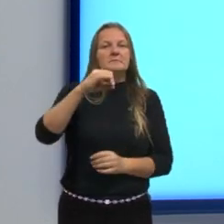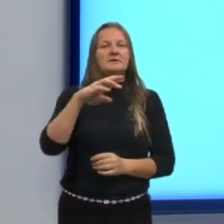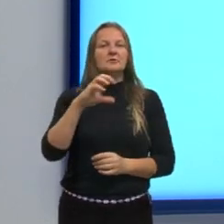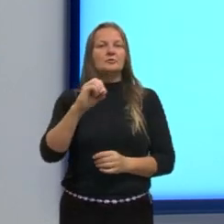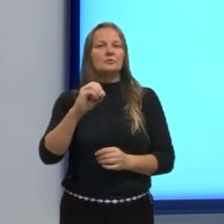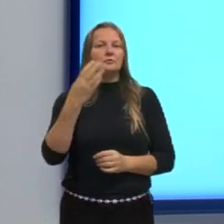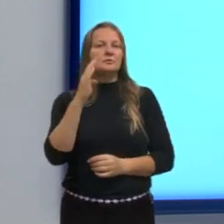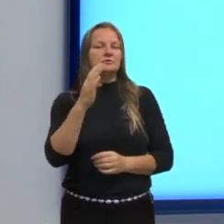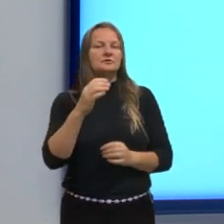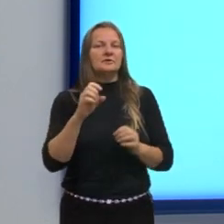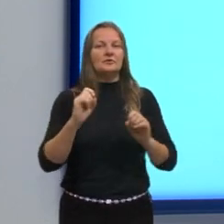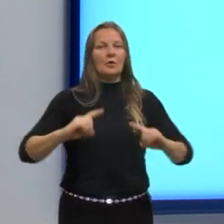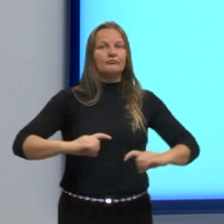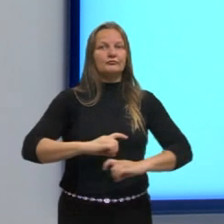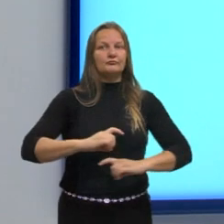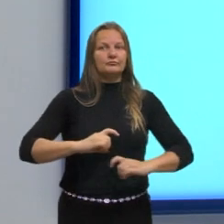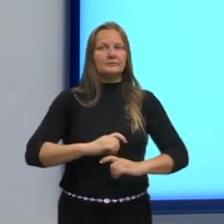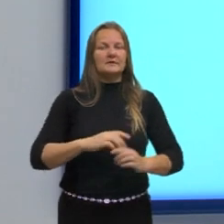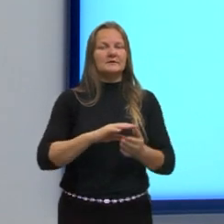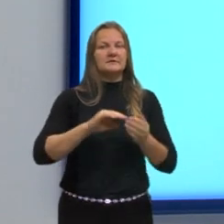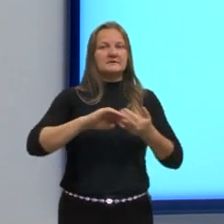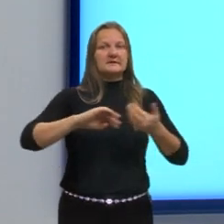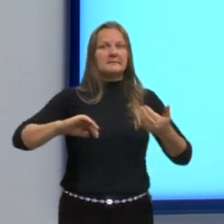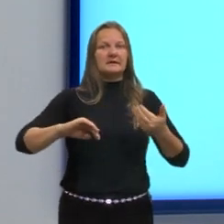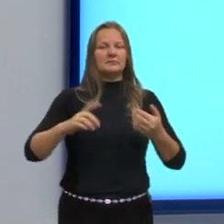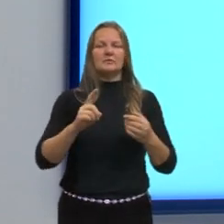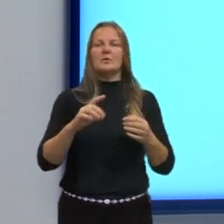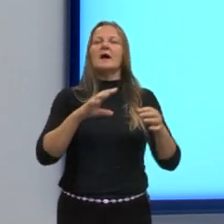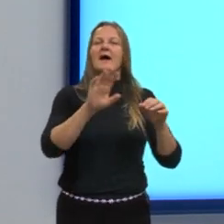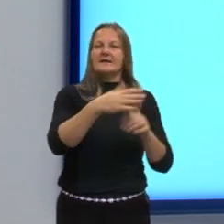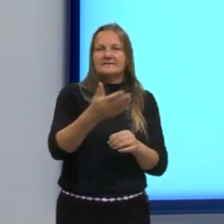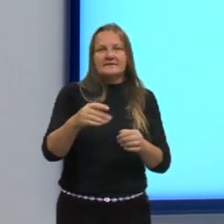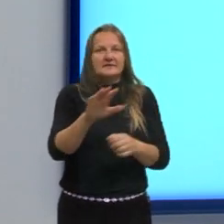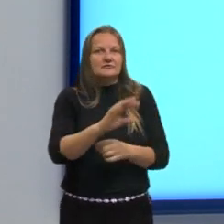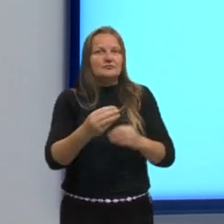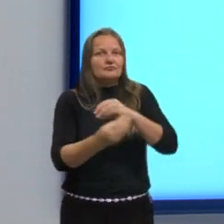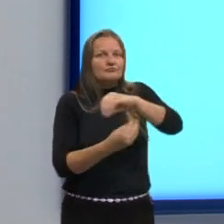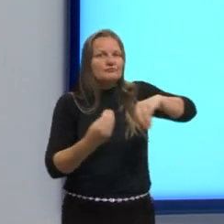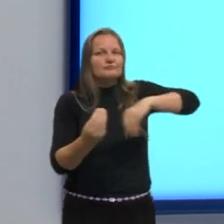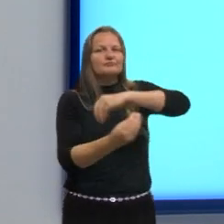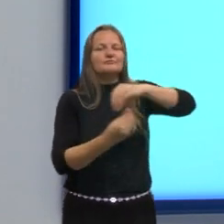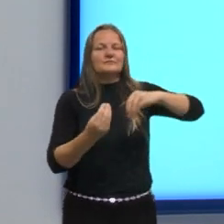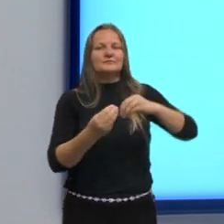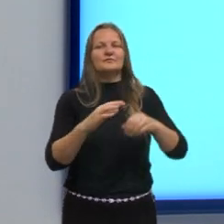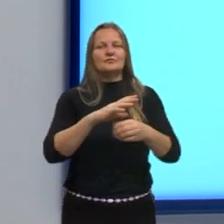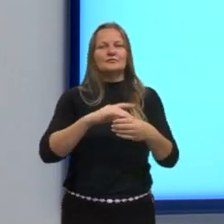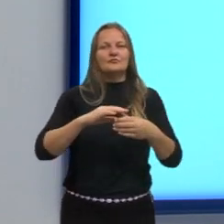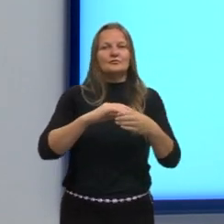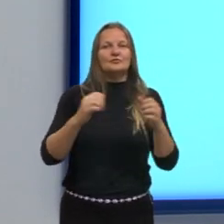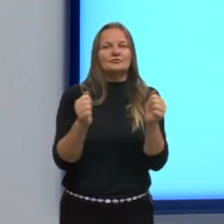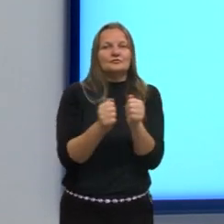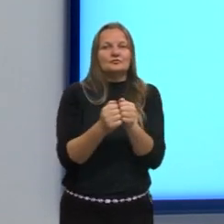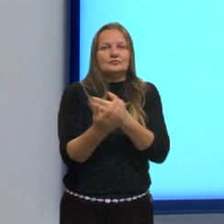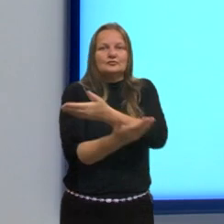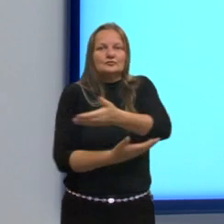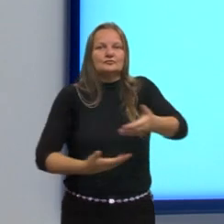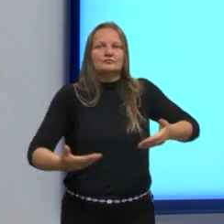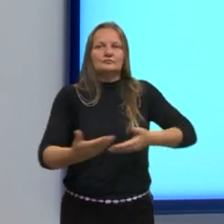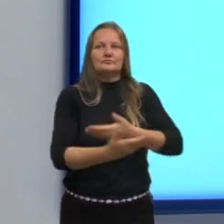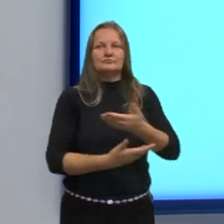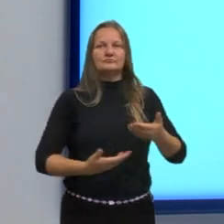só dos micro-organismos. Não, tem ali o conteúdo do micro-organismo, da